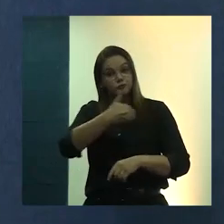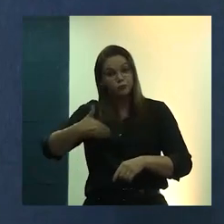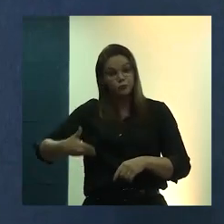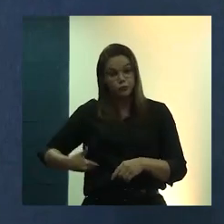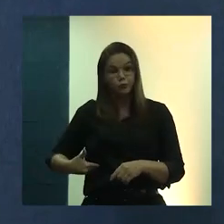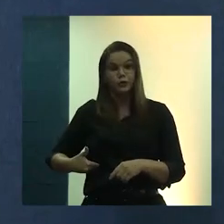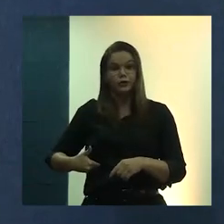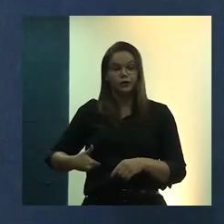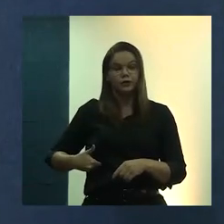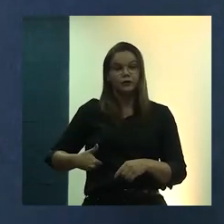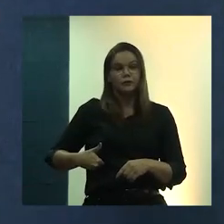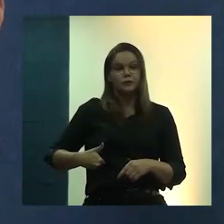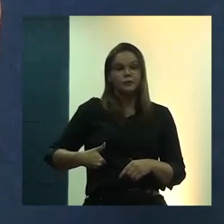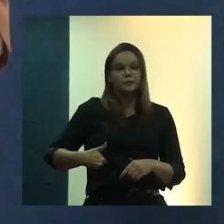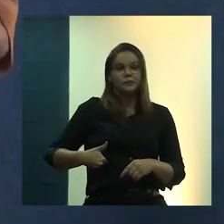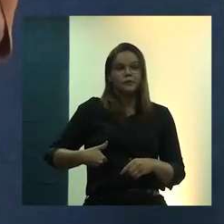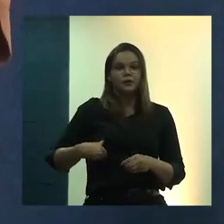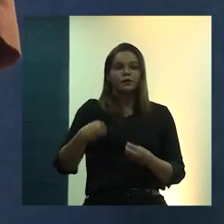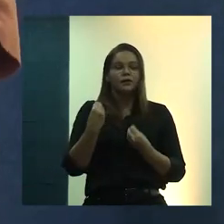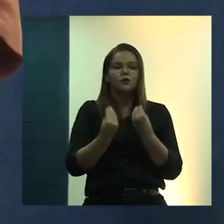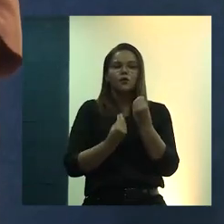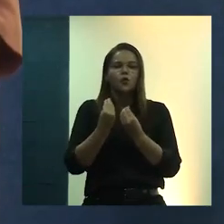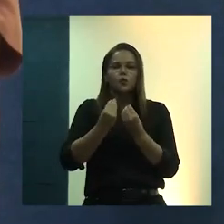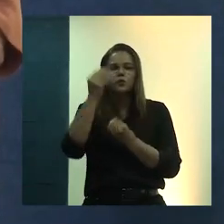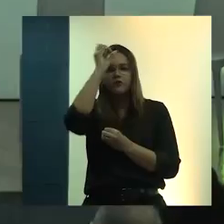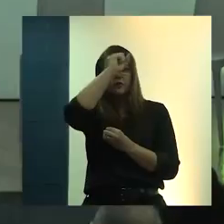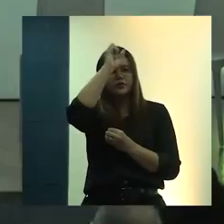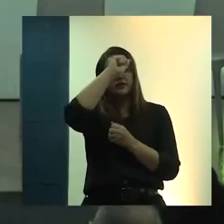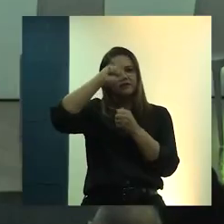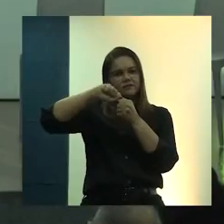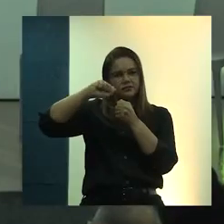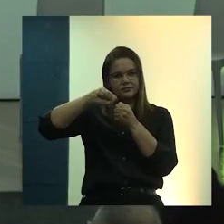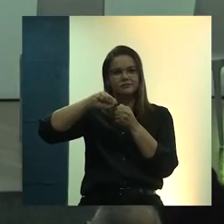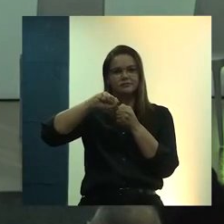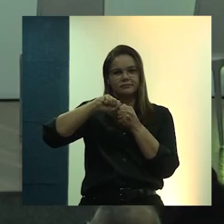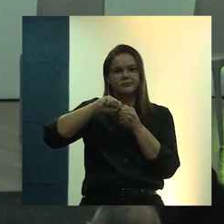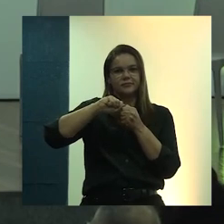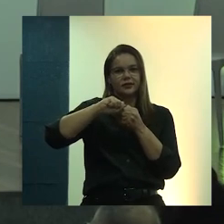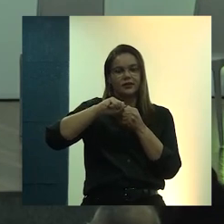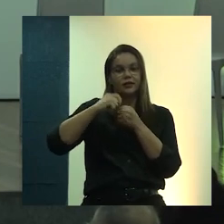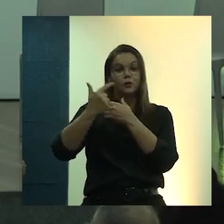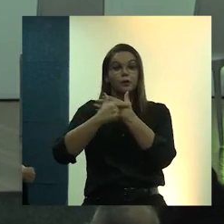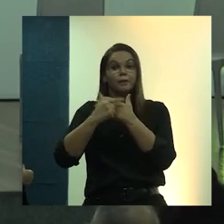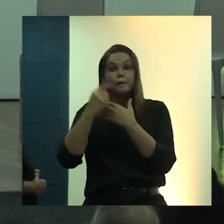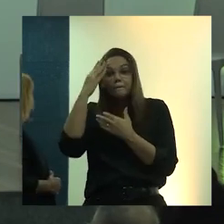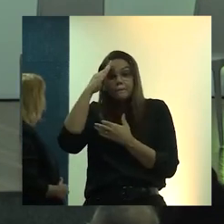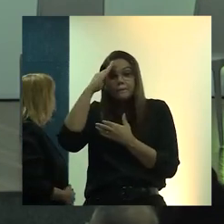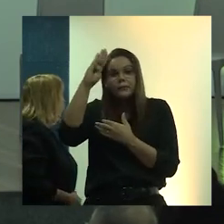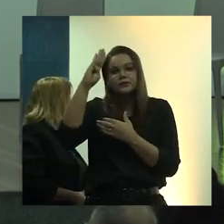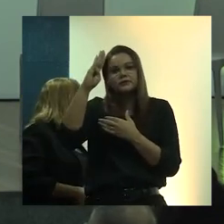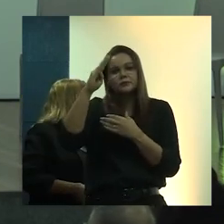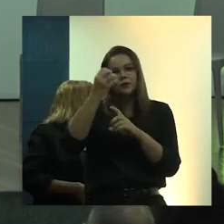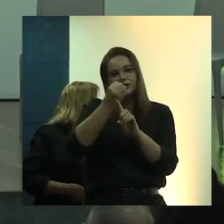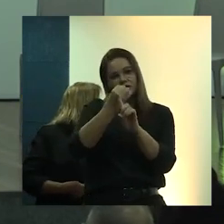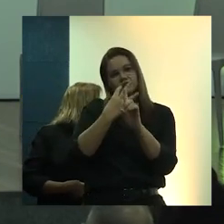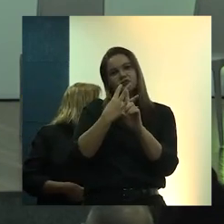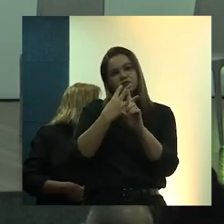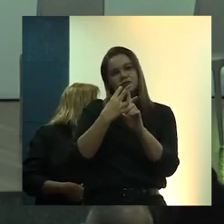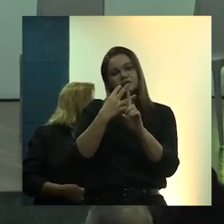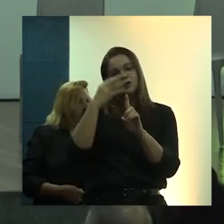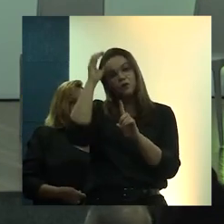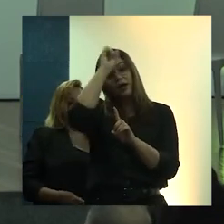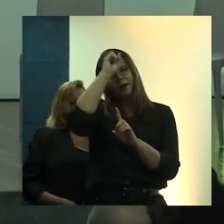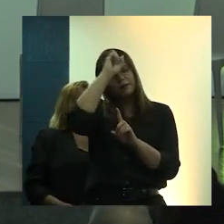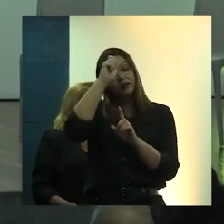Nossa ideia é como aprender fazendo. Parece que o papel principal da extensão é exatamente